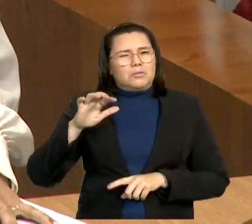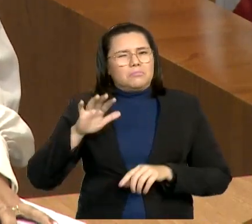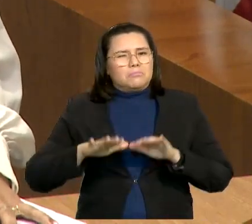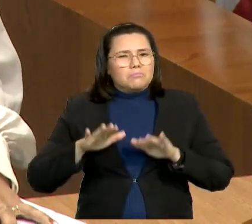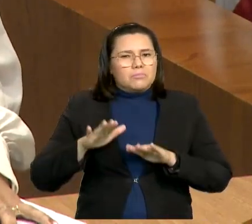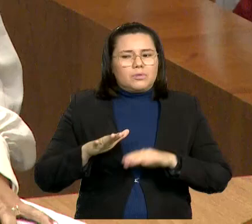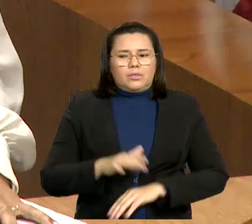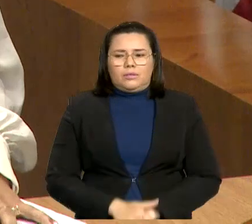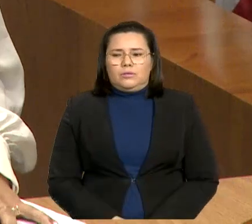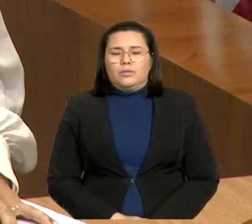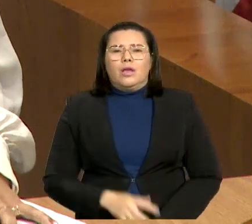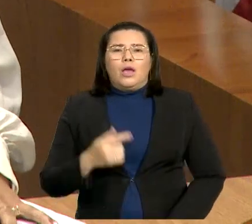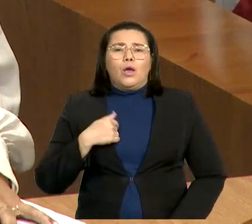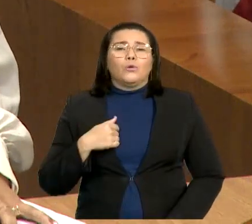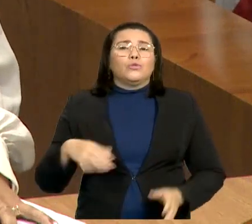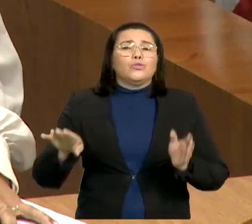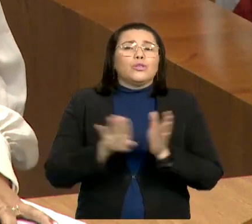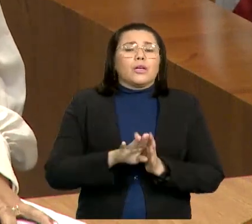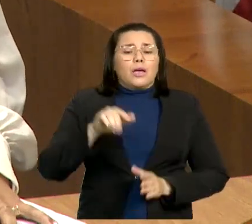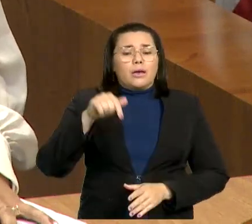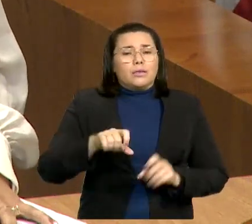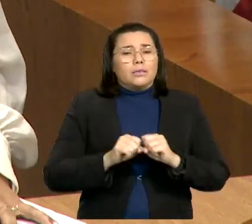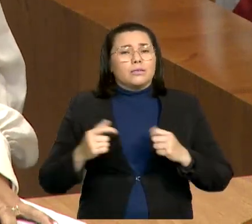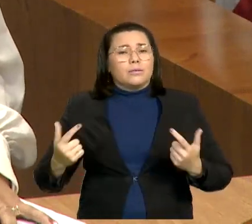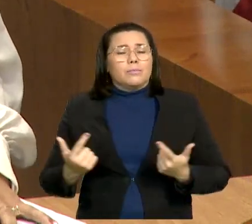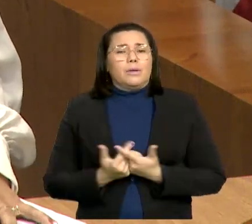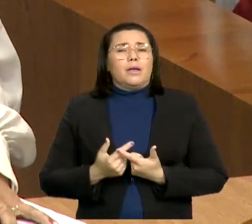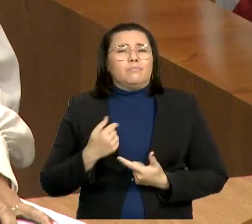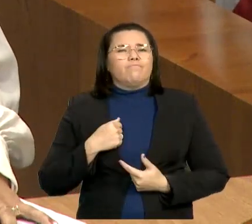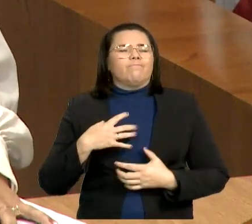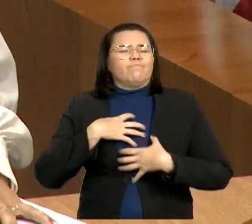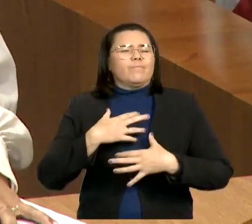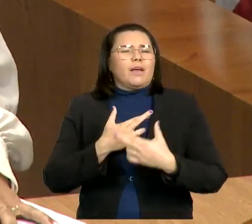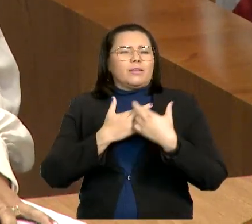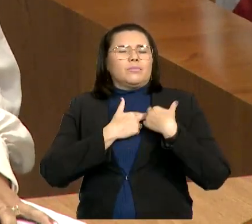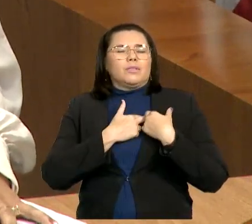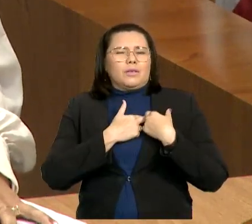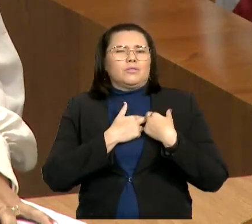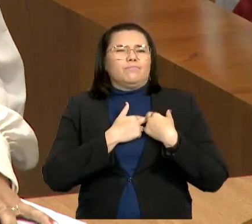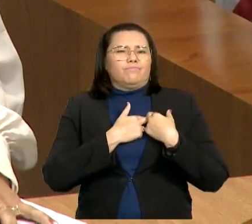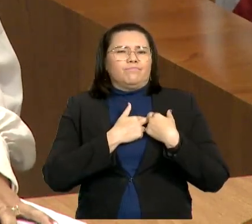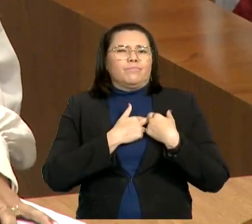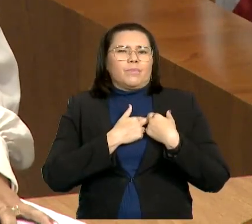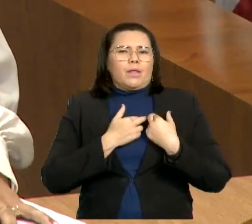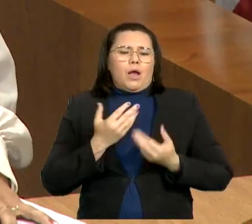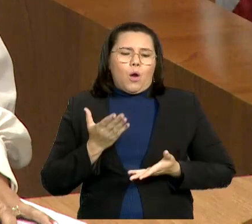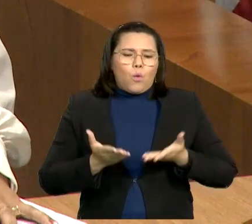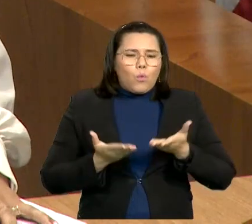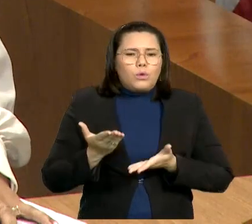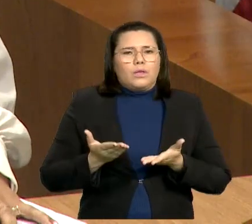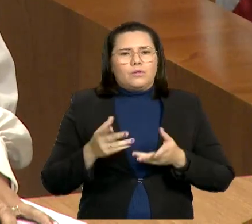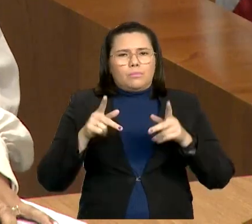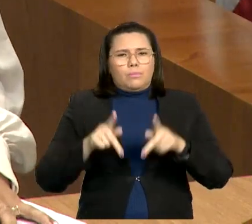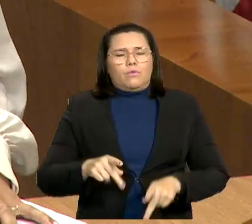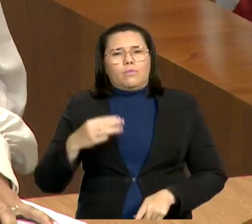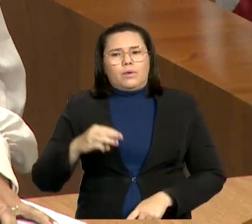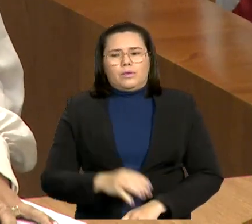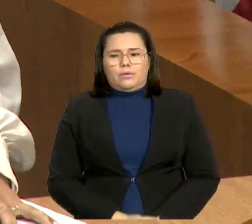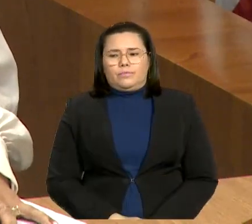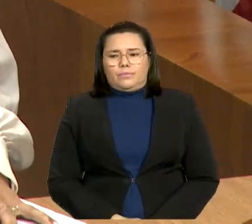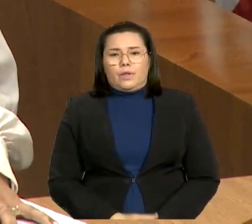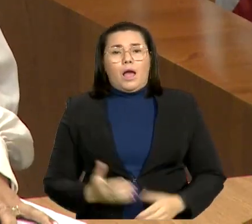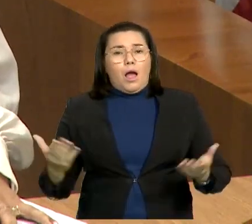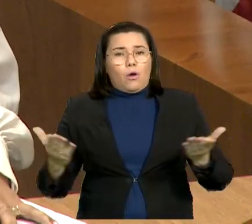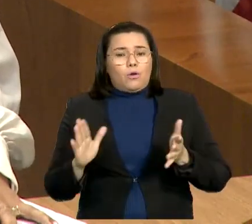conosco a confiança do povo e a responsabilidade de cuidar do Maranhão. Eu encerro aqui 2023 os